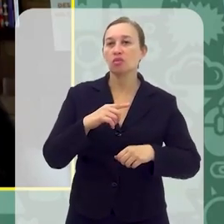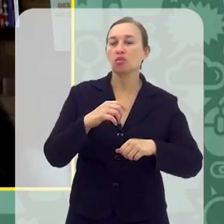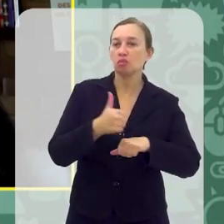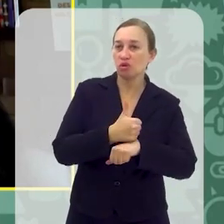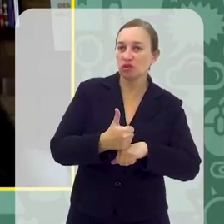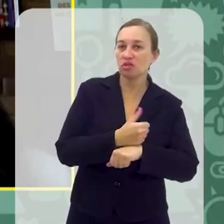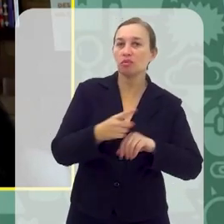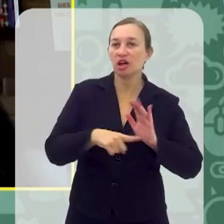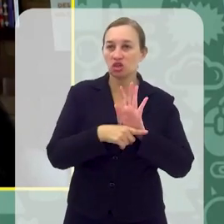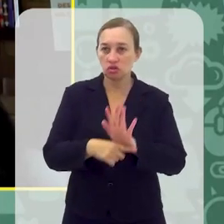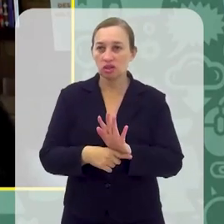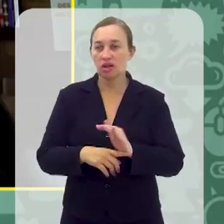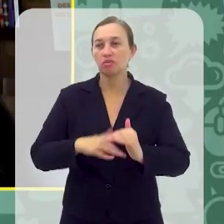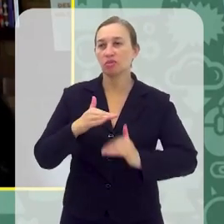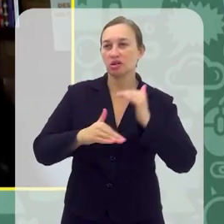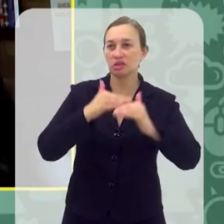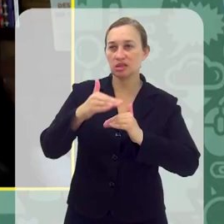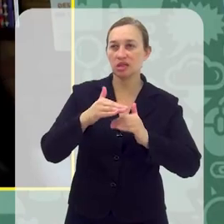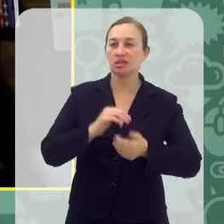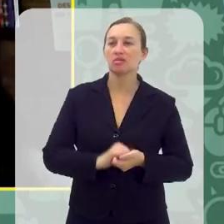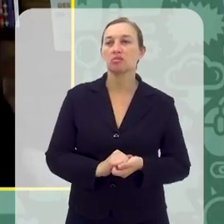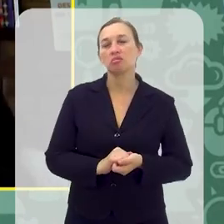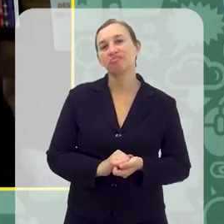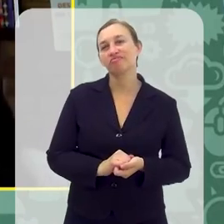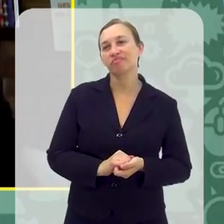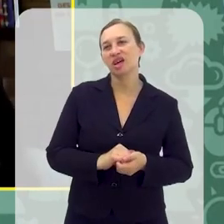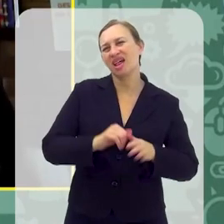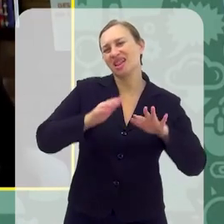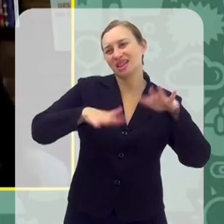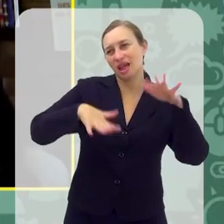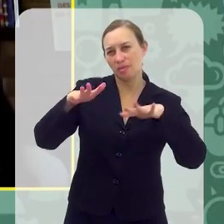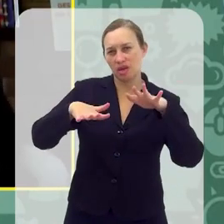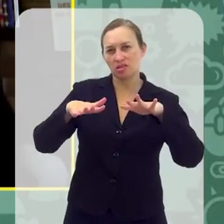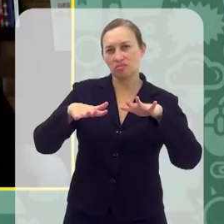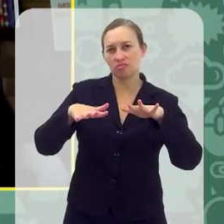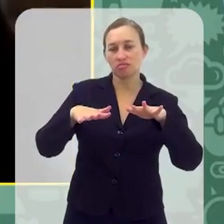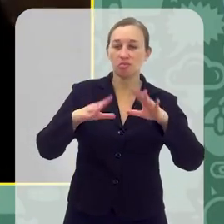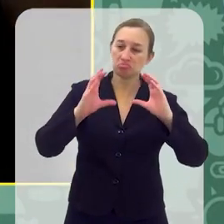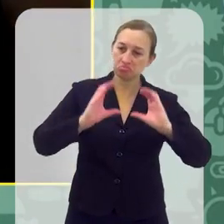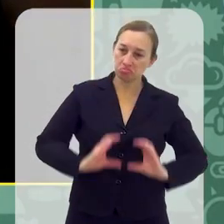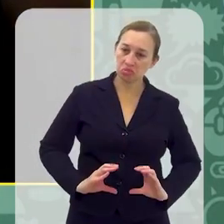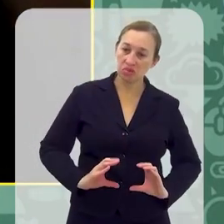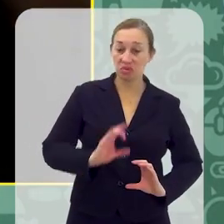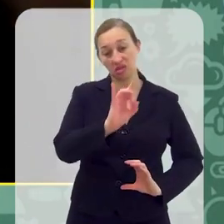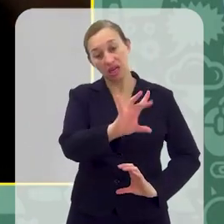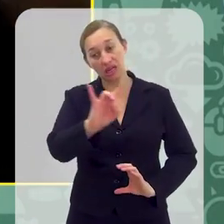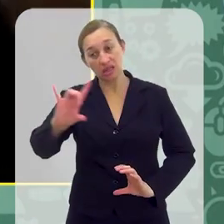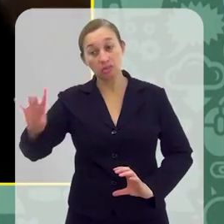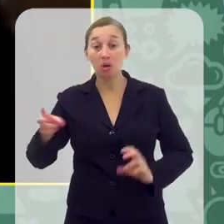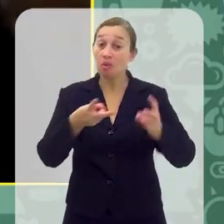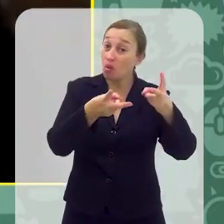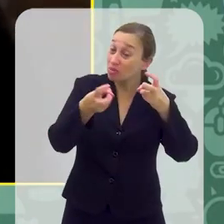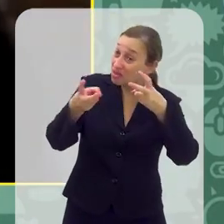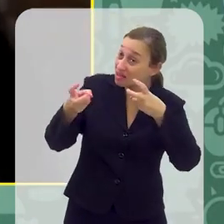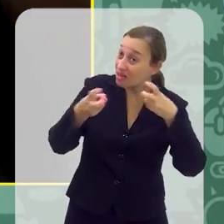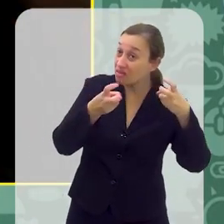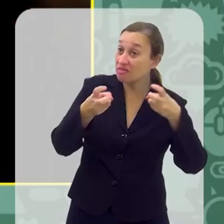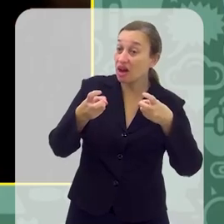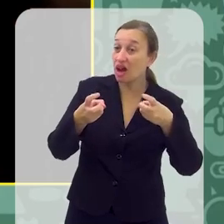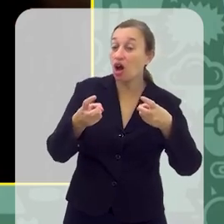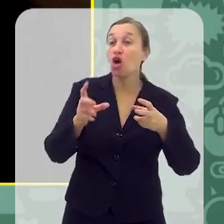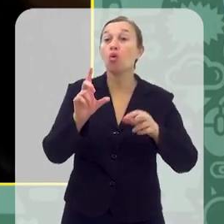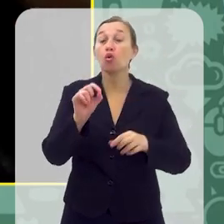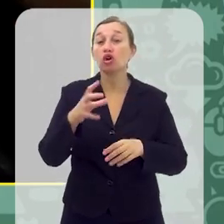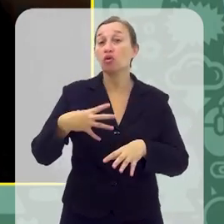intermediar esse processo? Pode dar uma variada e cada um vai se comportar de uma forma, mas eu acho que observar como que o filho está